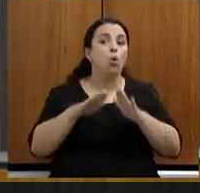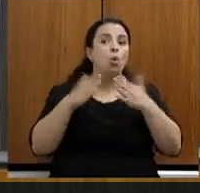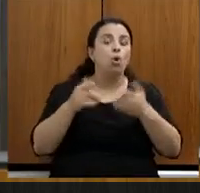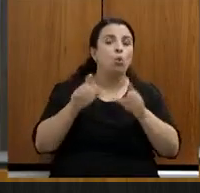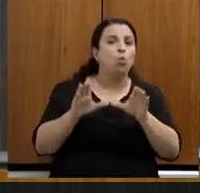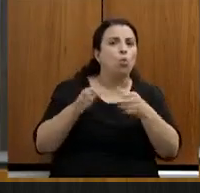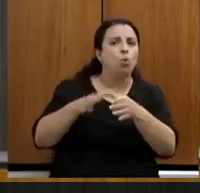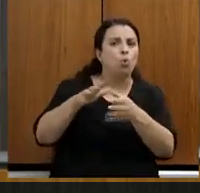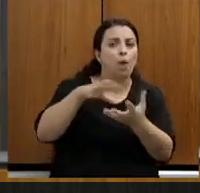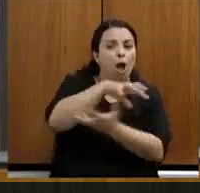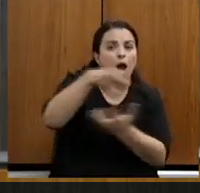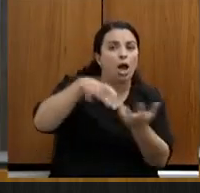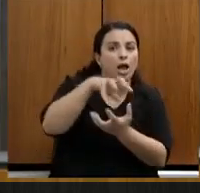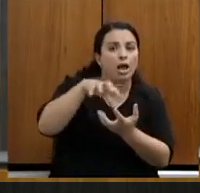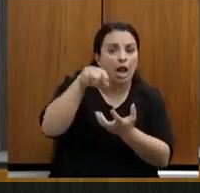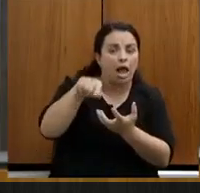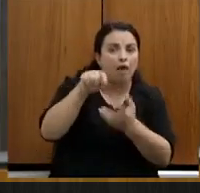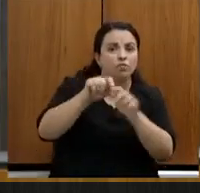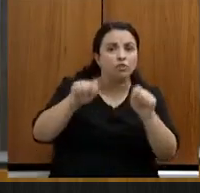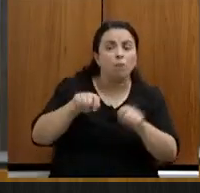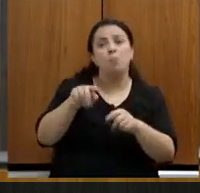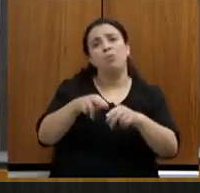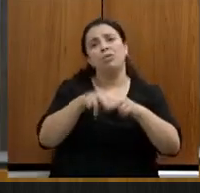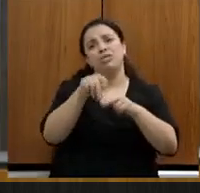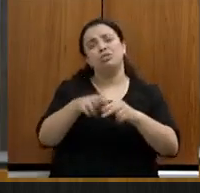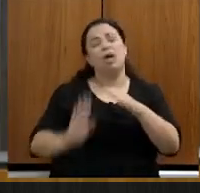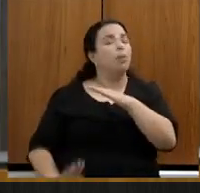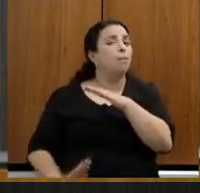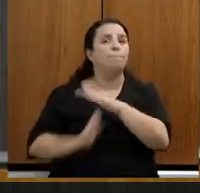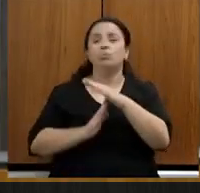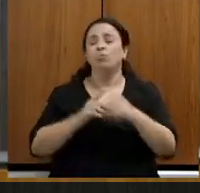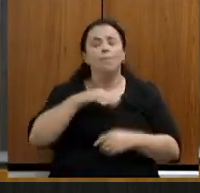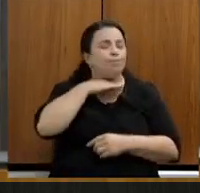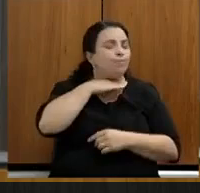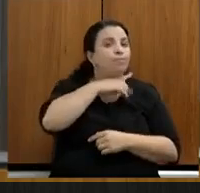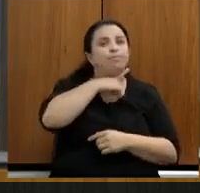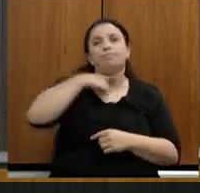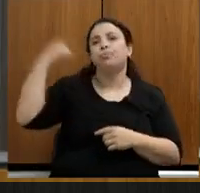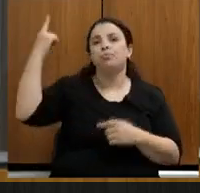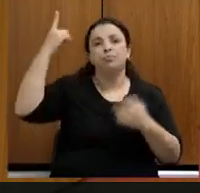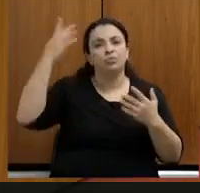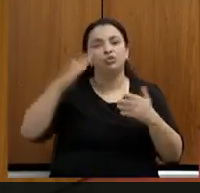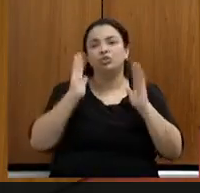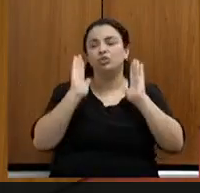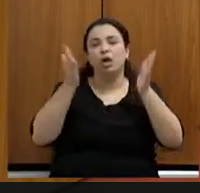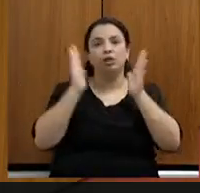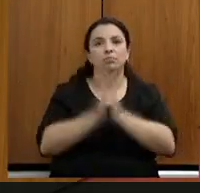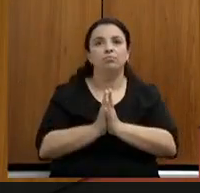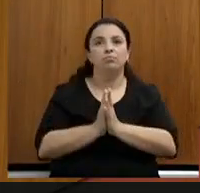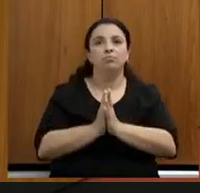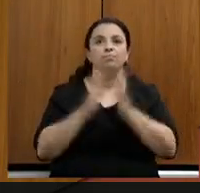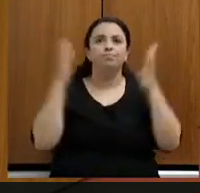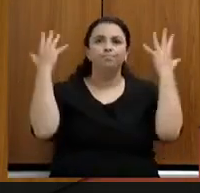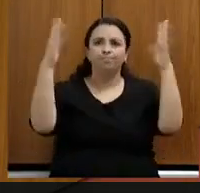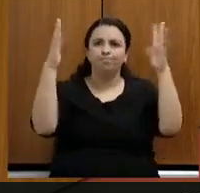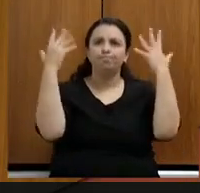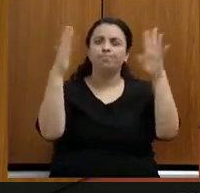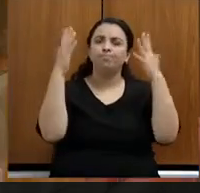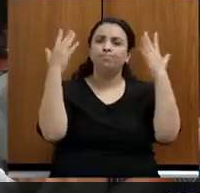entra em greve, é porque ela já chegou no seu limite, já estourou o limite. A greve é um ato...